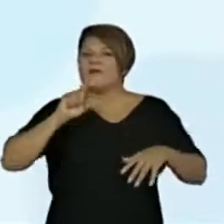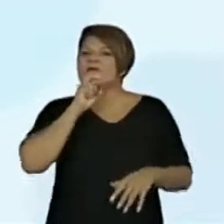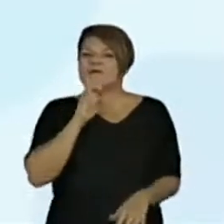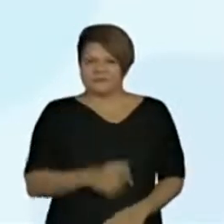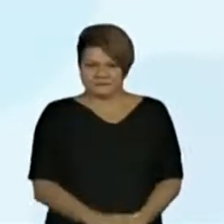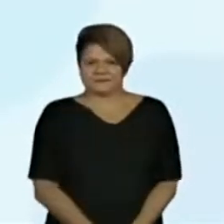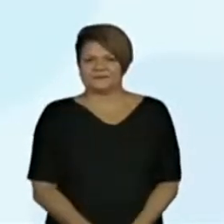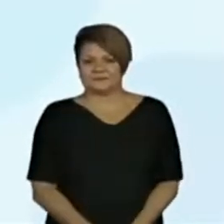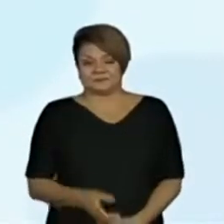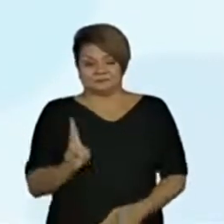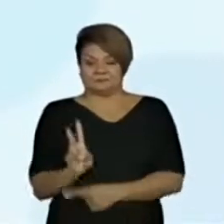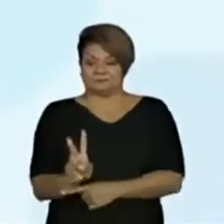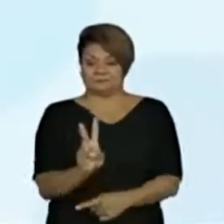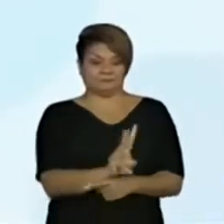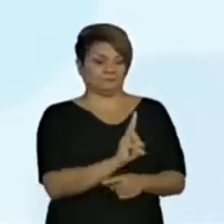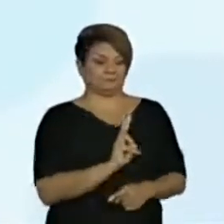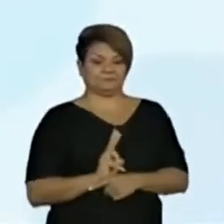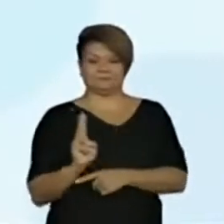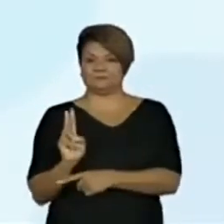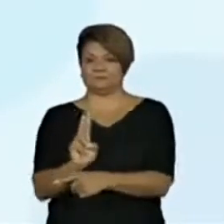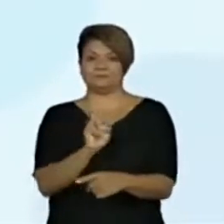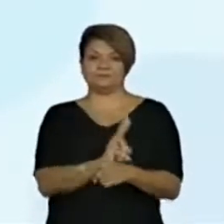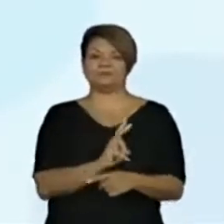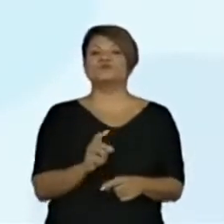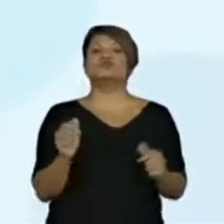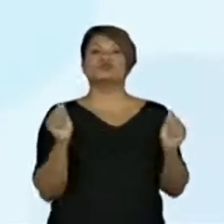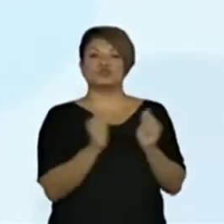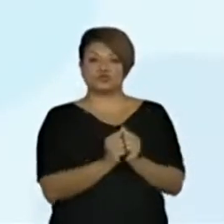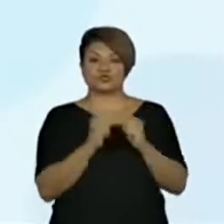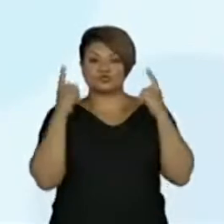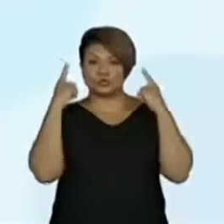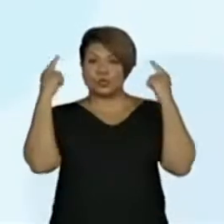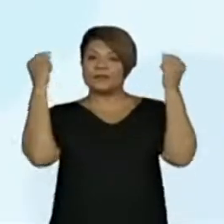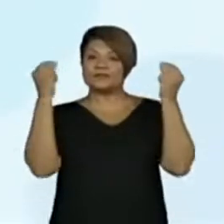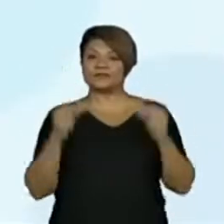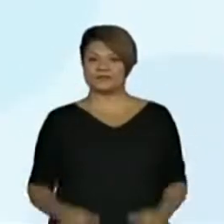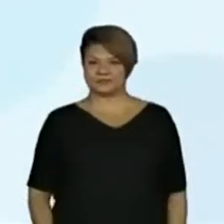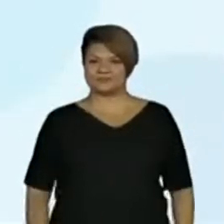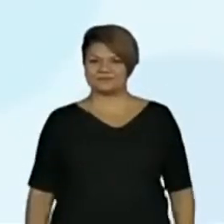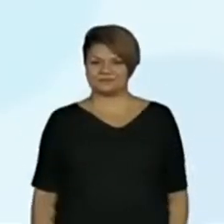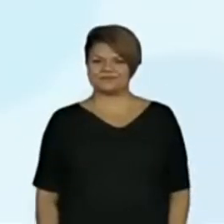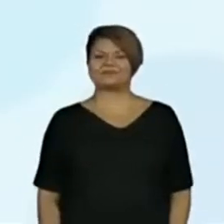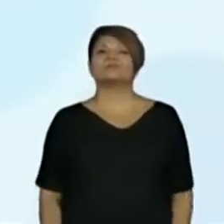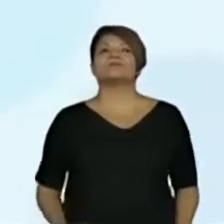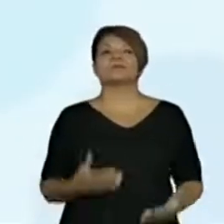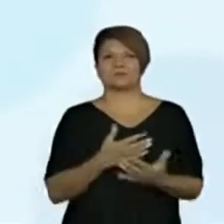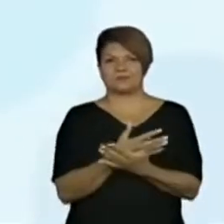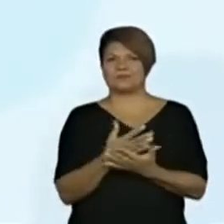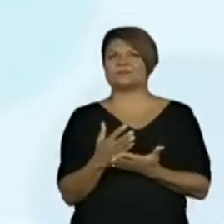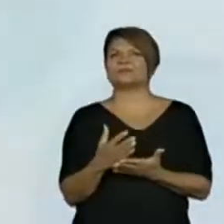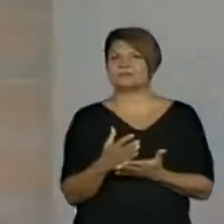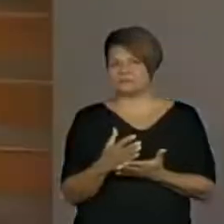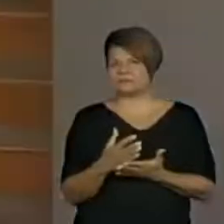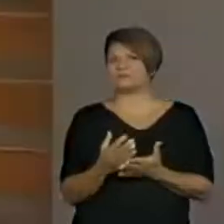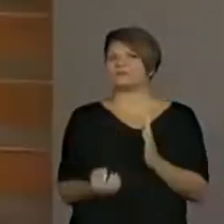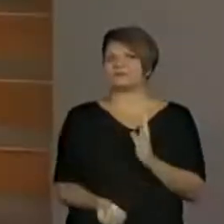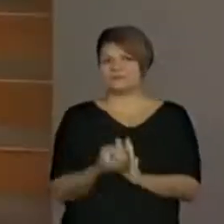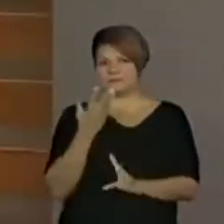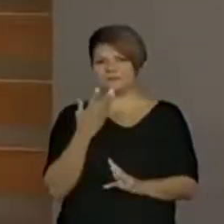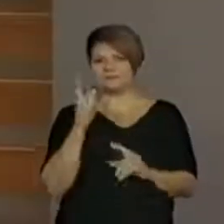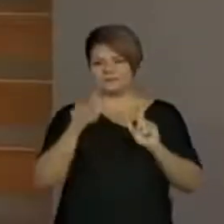guardião junto com os duendes. Olha só. Começou a aparecer mais personagem.